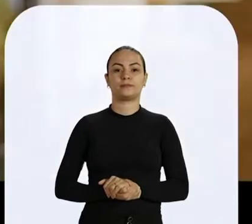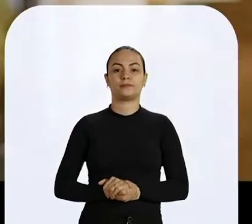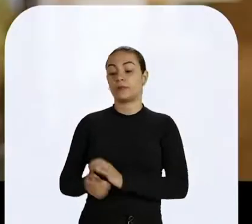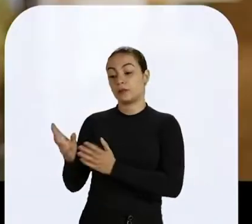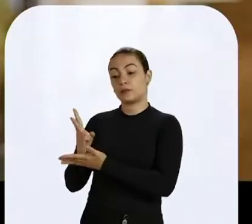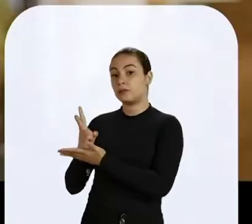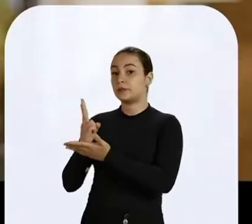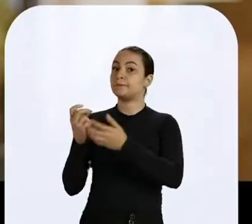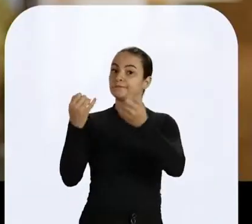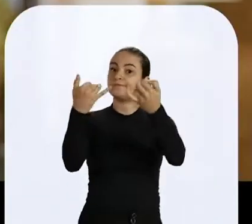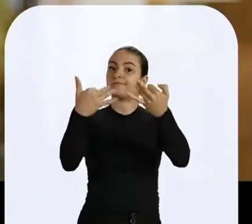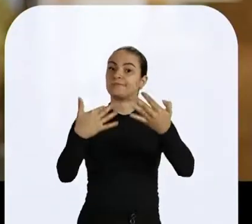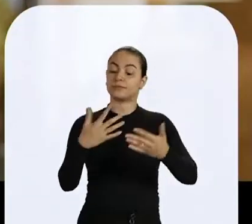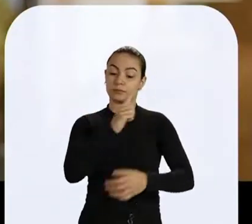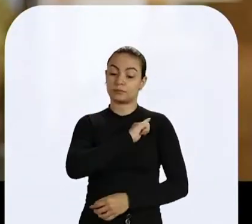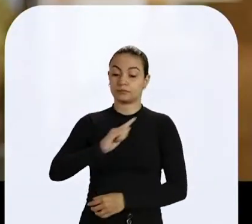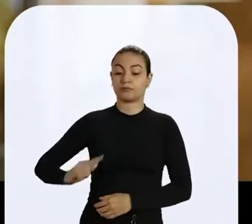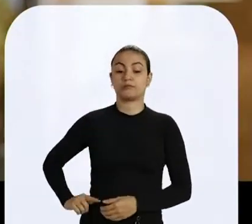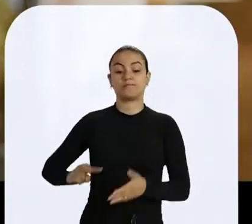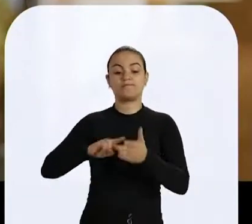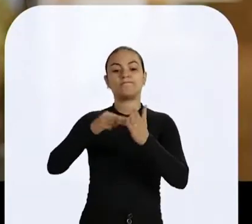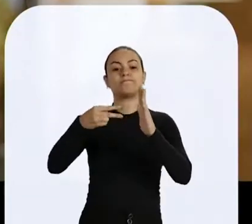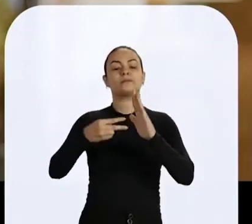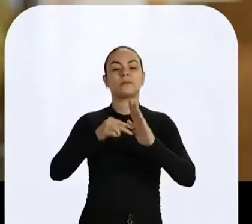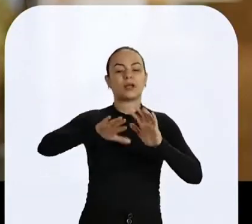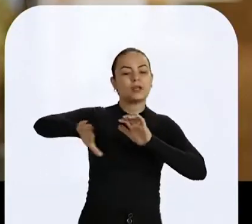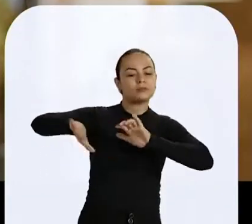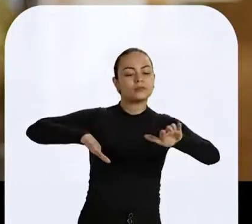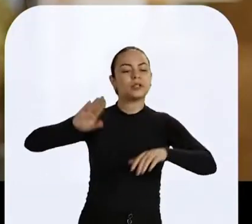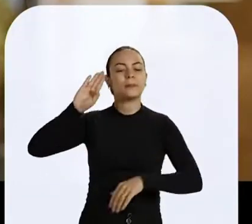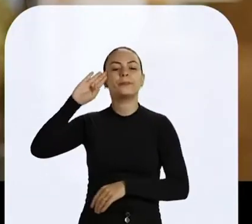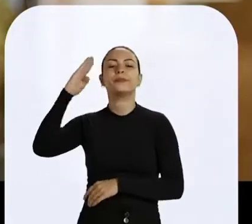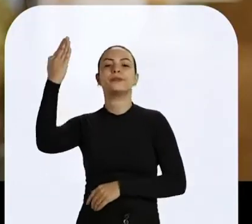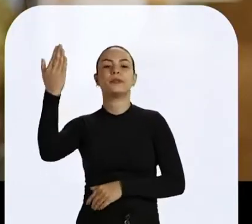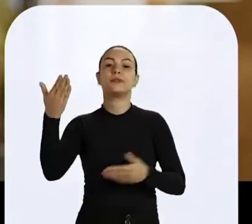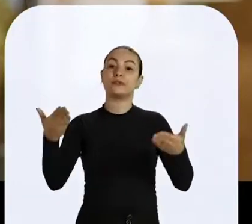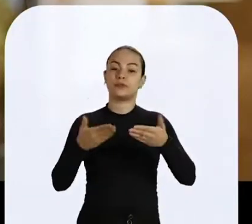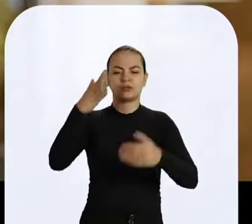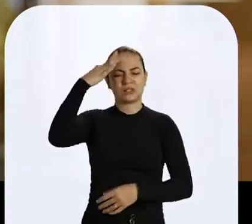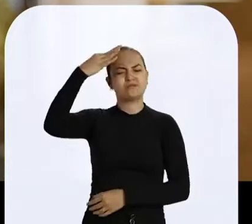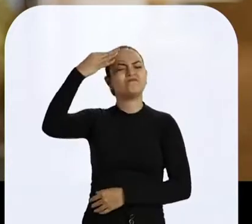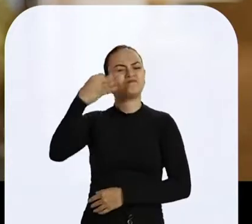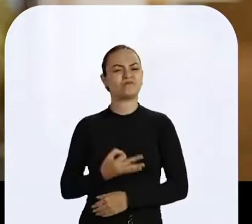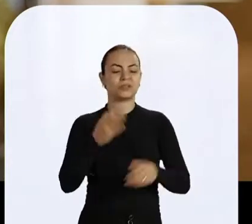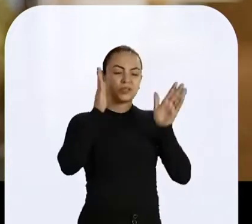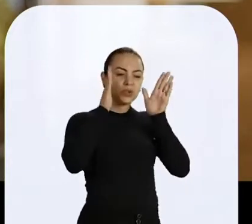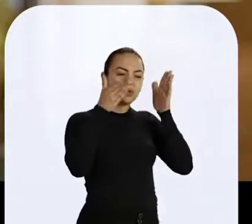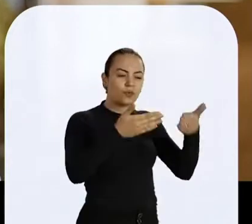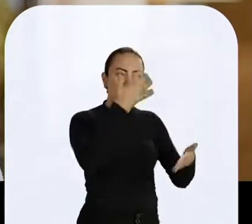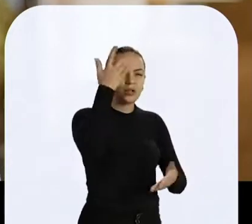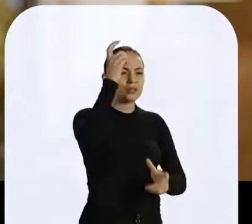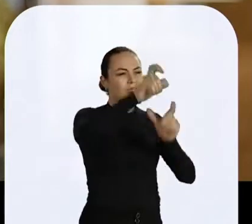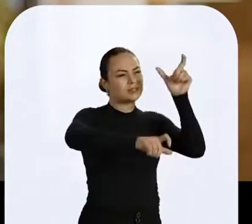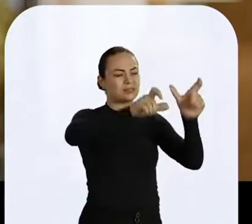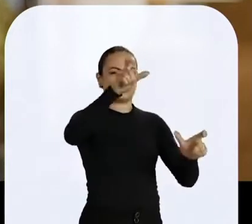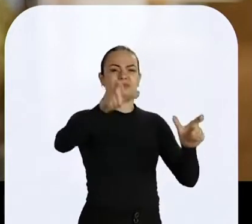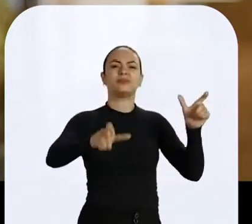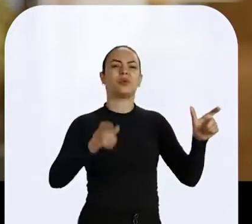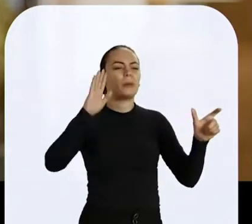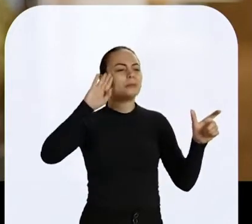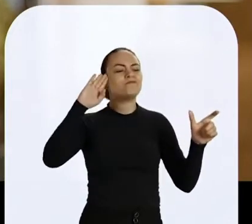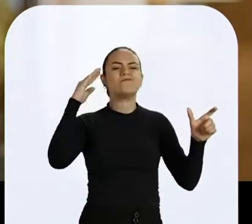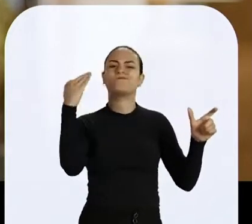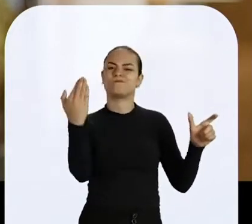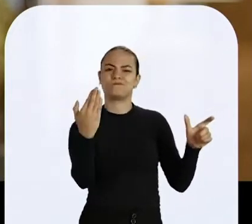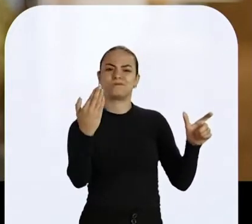Sempre falei que governar é estabelecer prioridades. E hoje, mais do que nunca, eu tenho certeza disso. As pessoas são